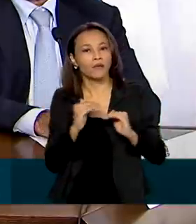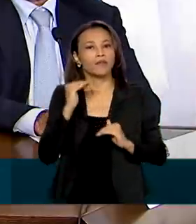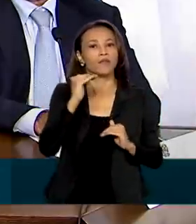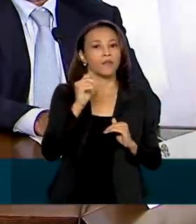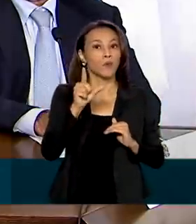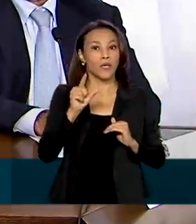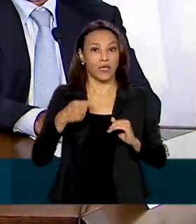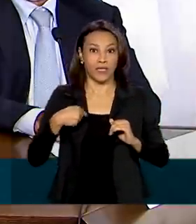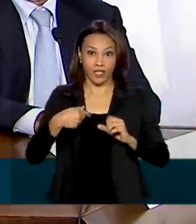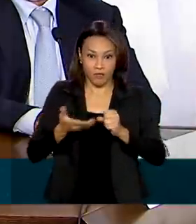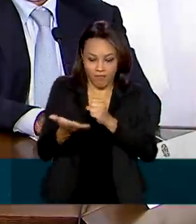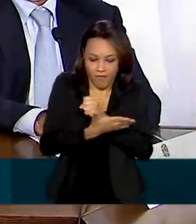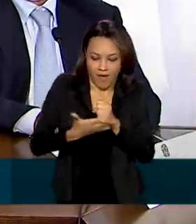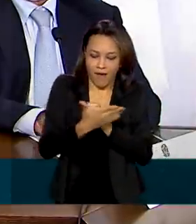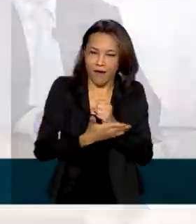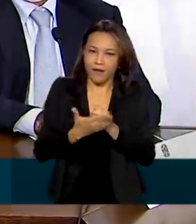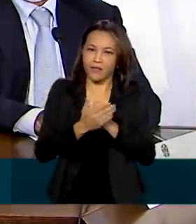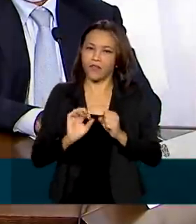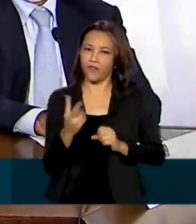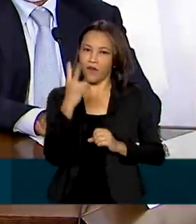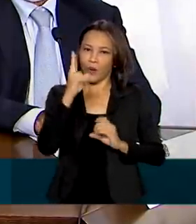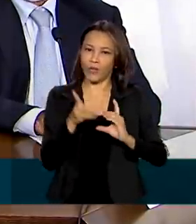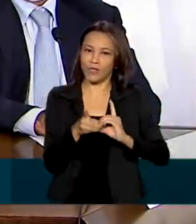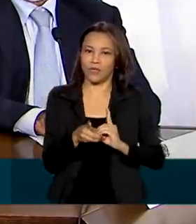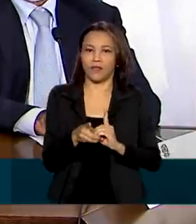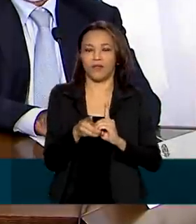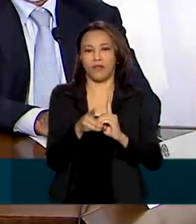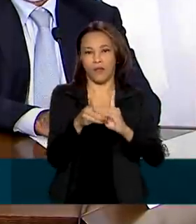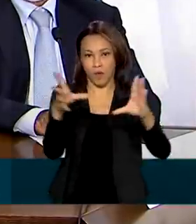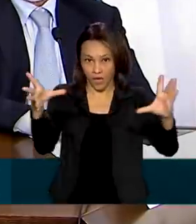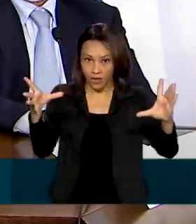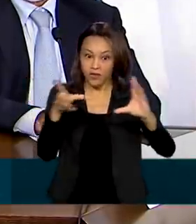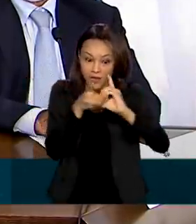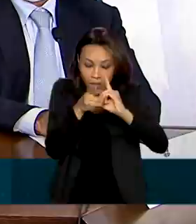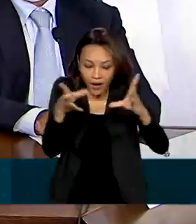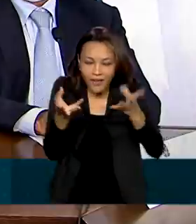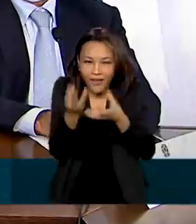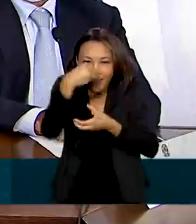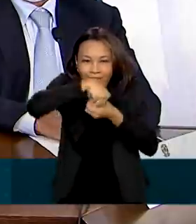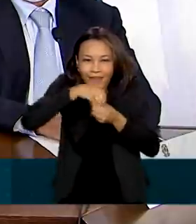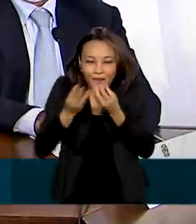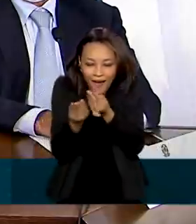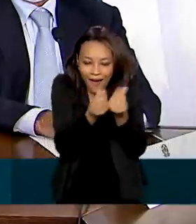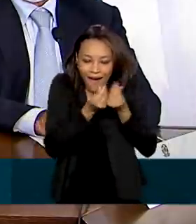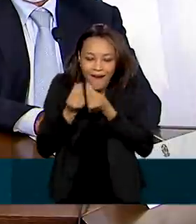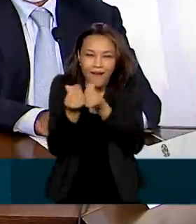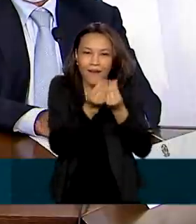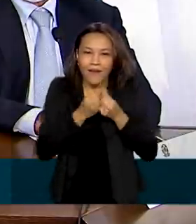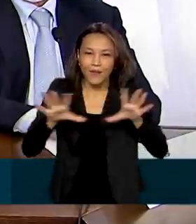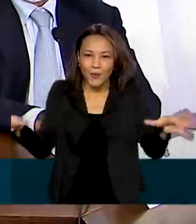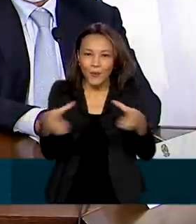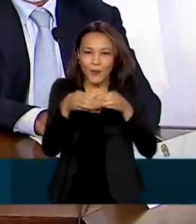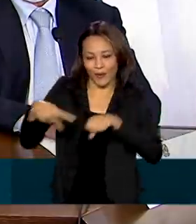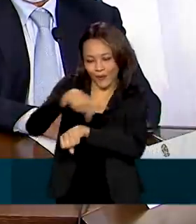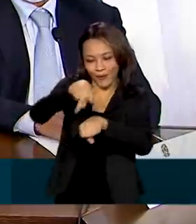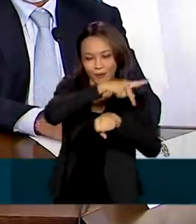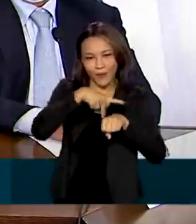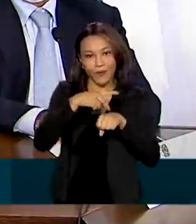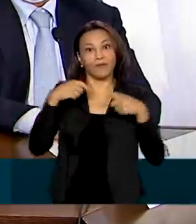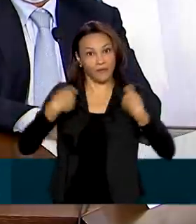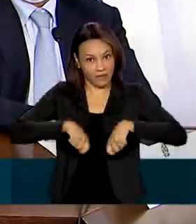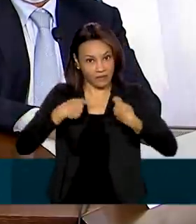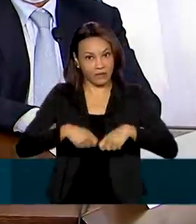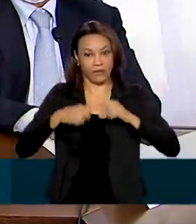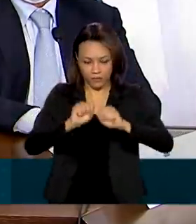princípios e valores democráticos. A democracia está na essência do Mercosul. Precisamos reforçar